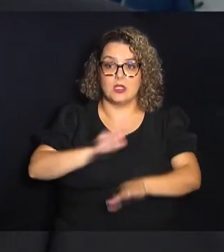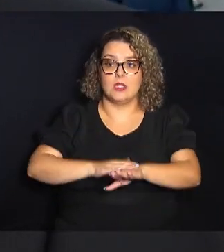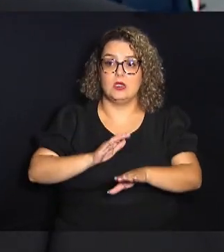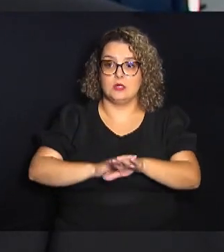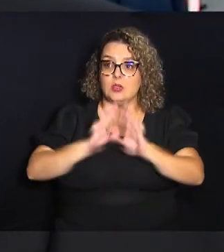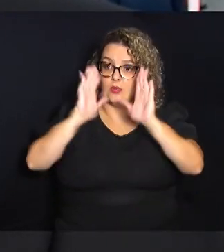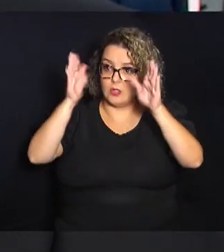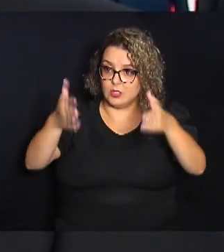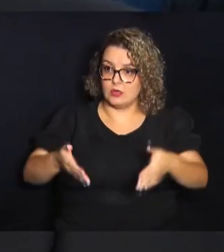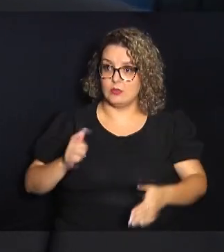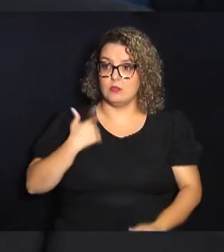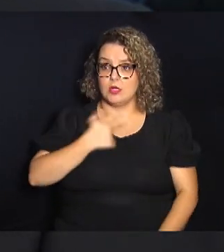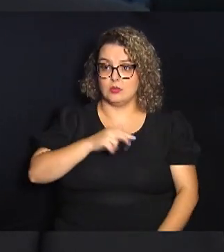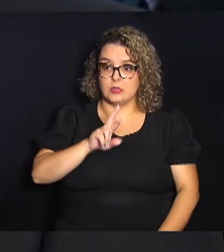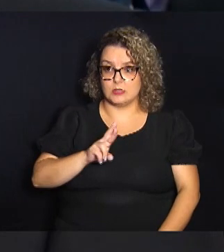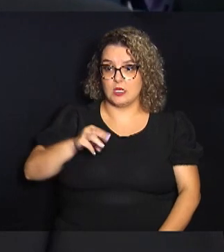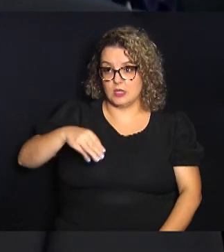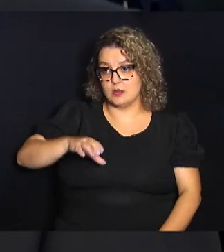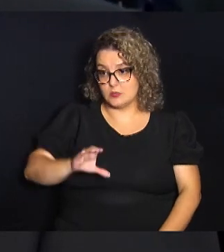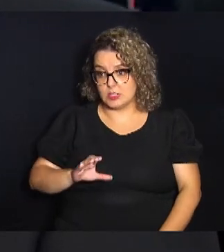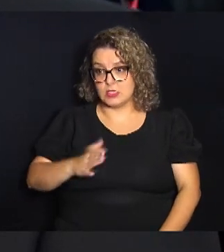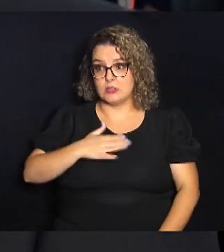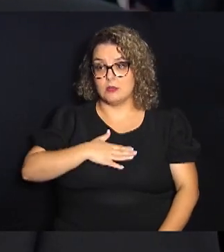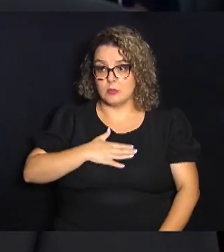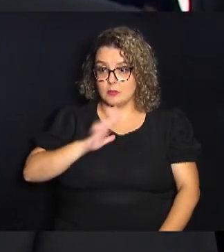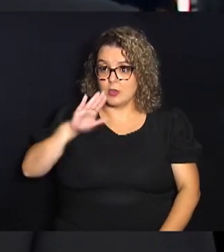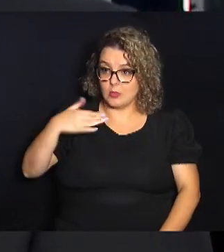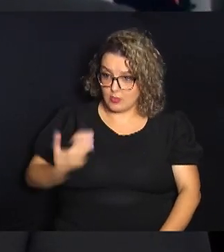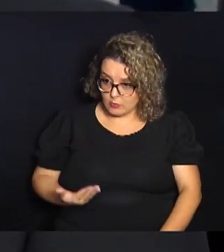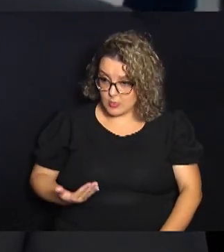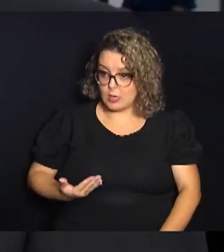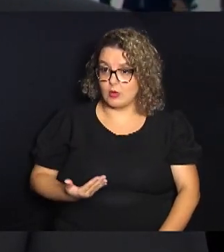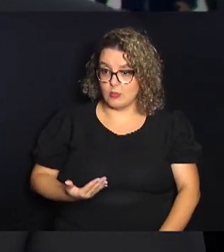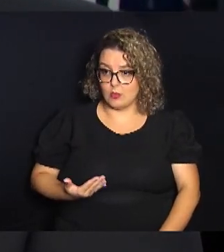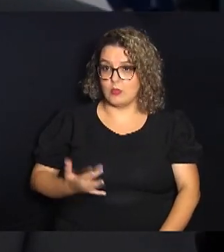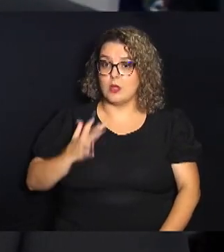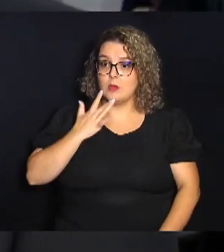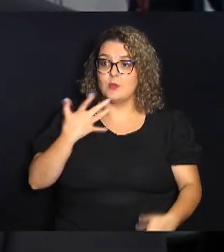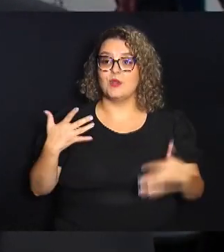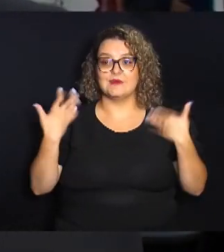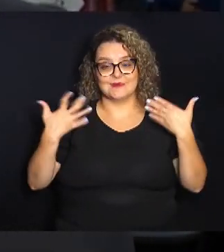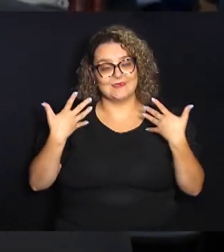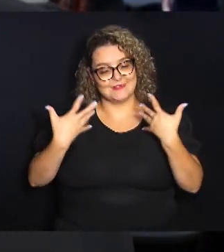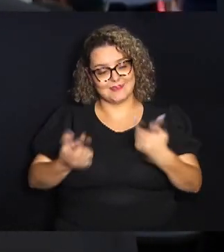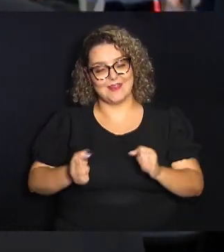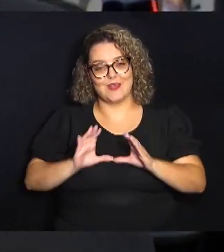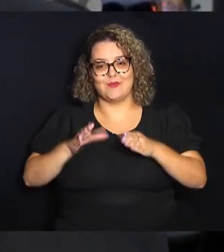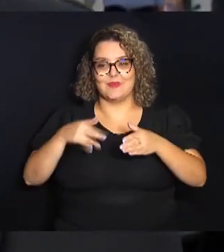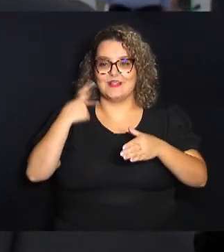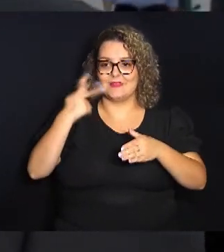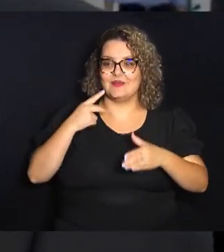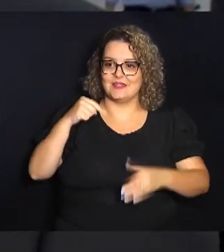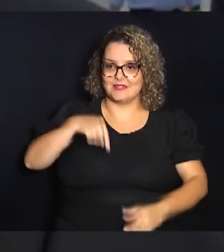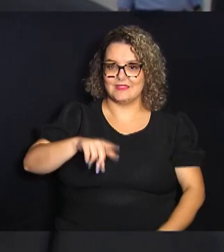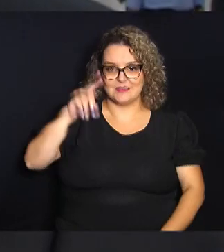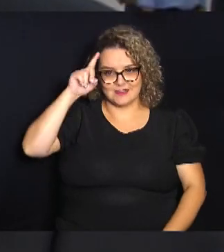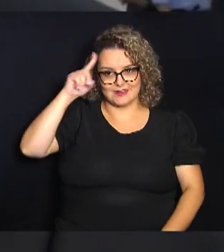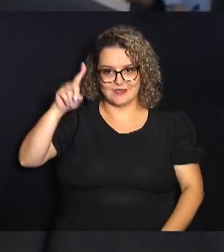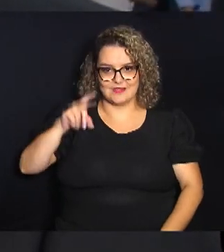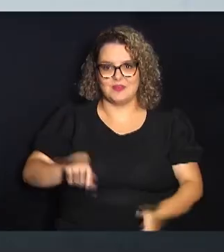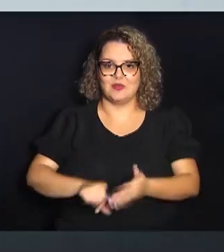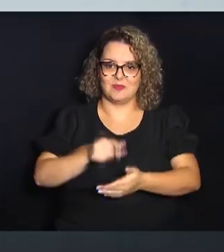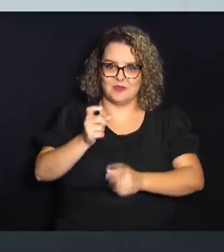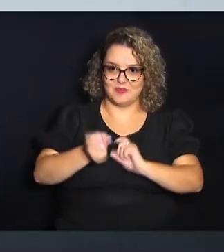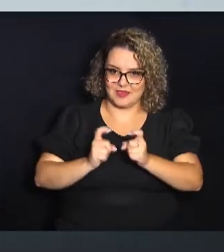voltadas para a nossa região. Então para mim é um privilégio, uma honra, alegria receber o Parlamento aqui nesse dia, na primeira